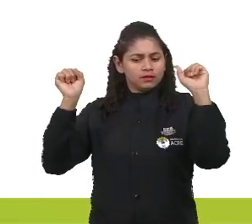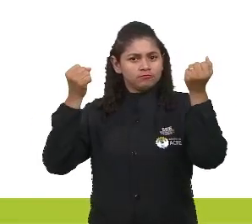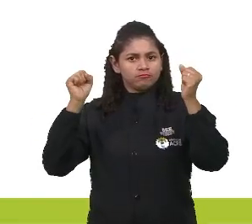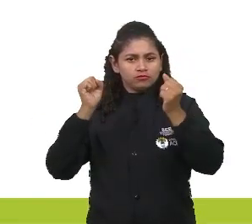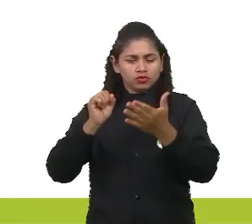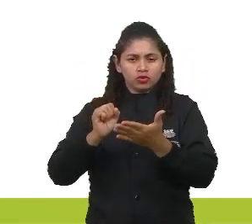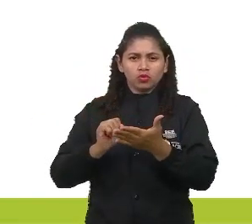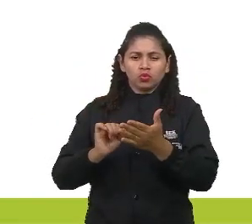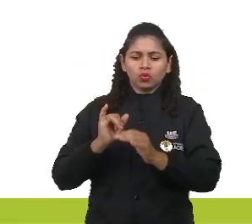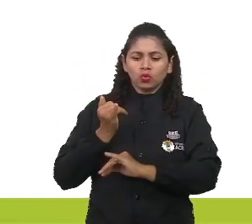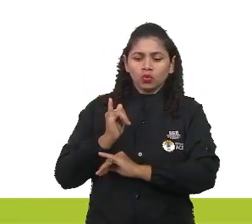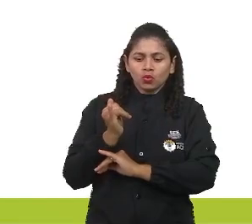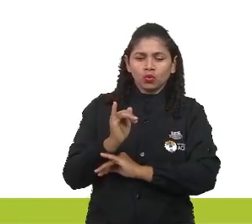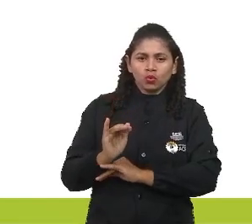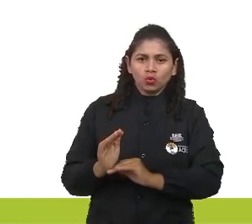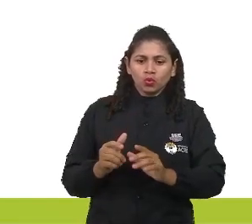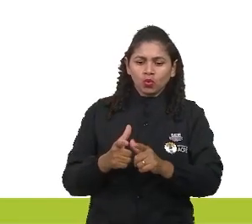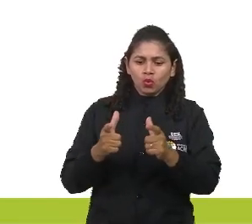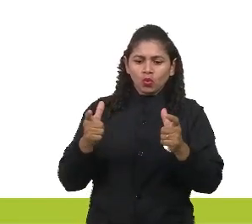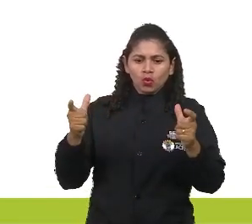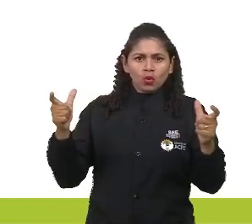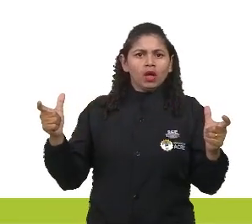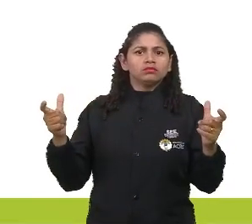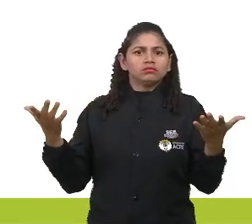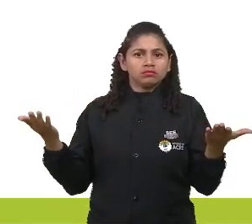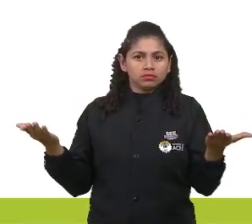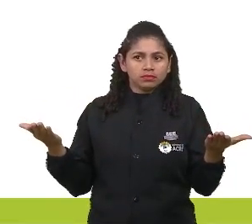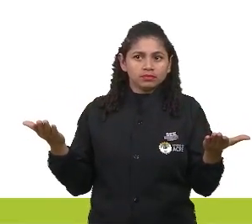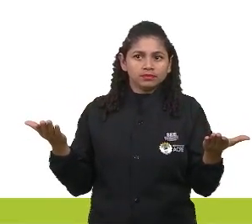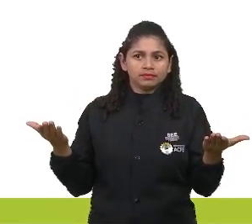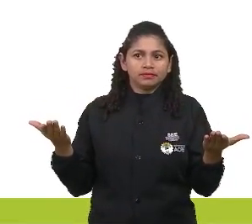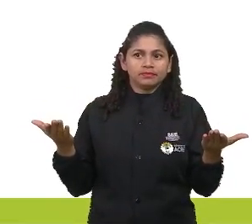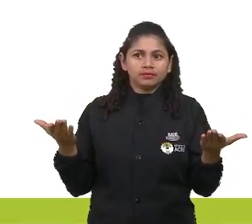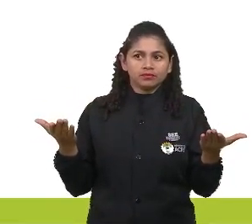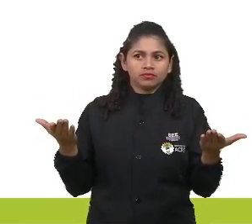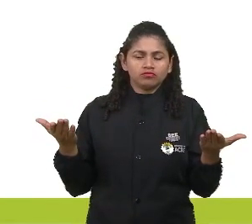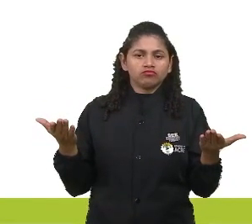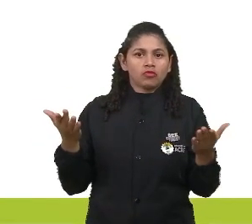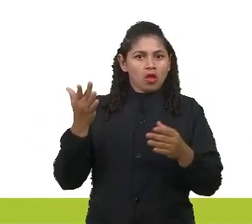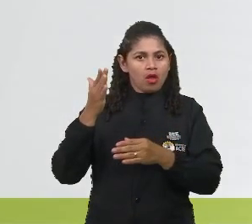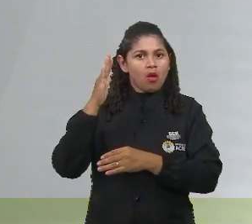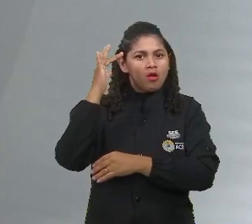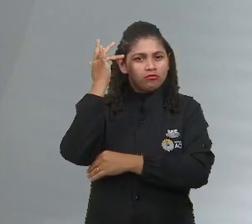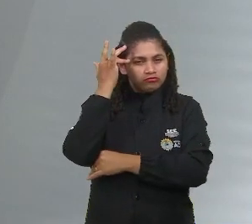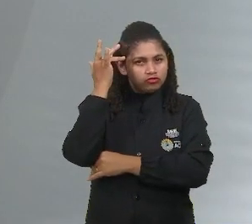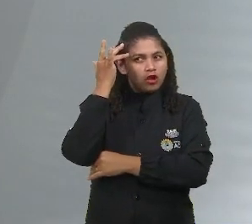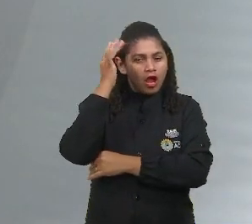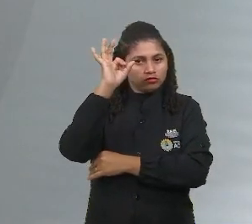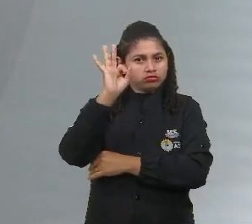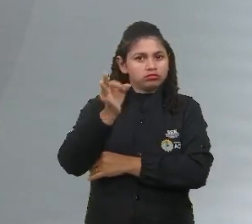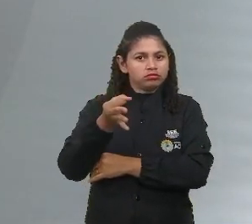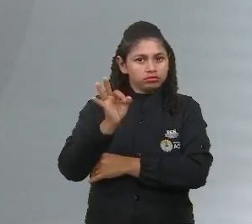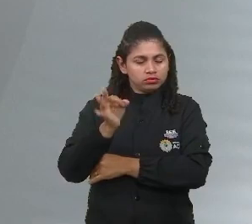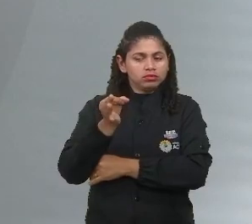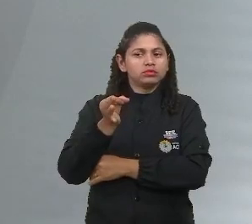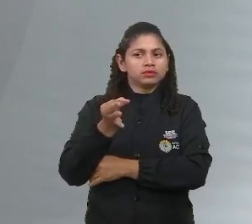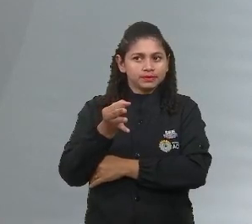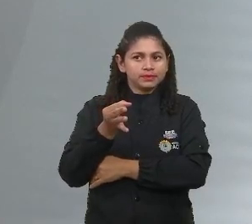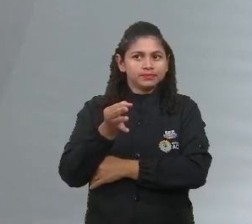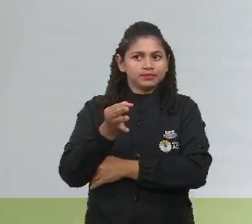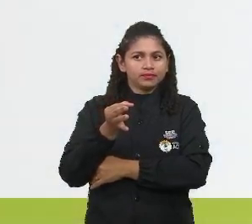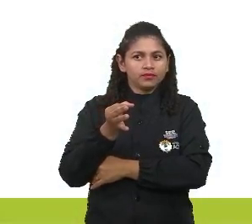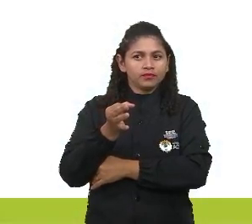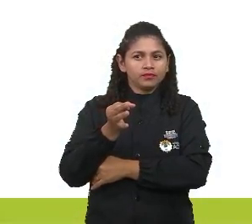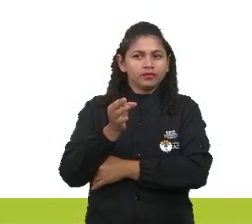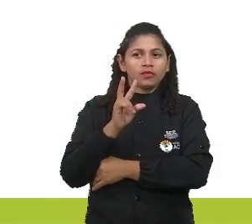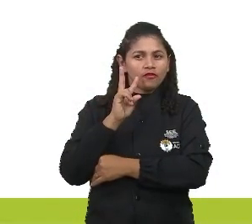energia e melhora na concentração de... Eita, parada. Eu acho que está certo, hein? Eu acho que está certo. Vamos olhar o